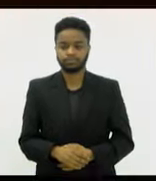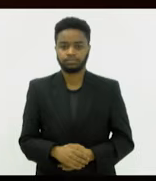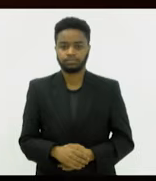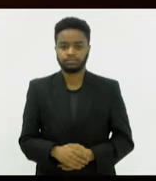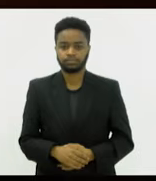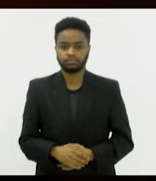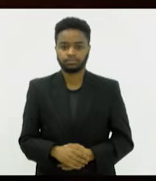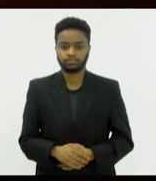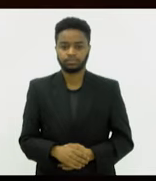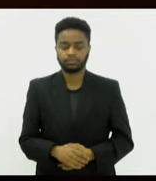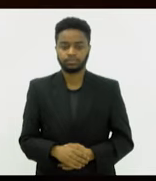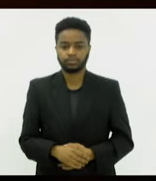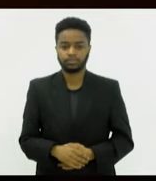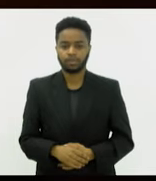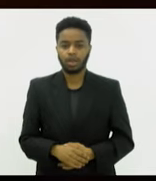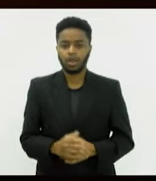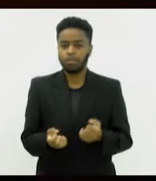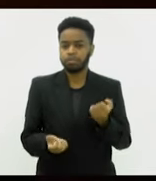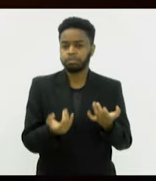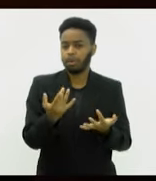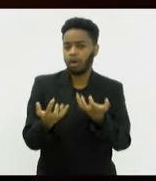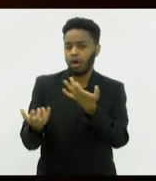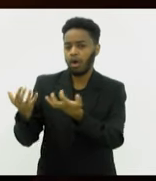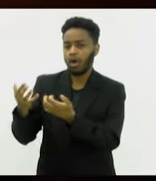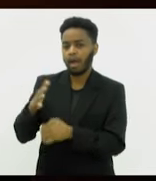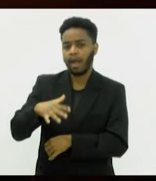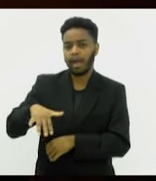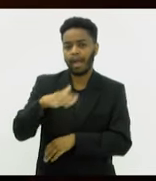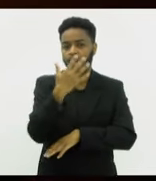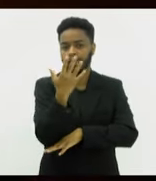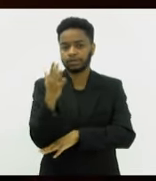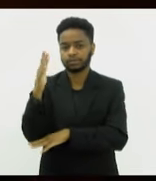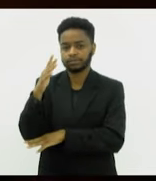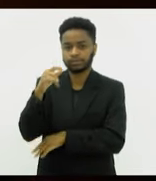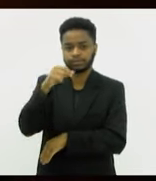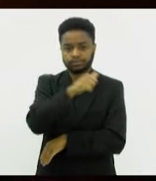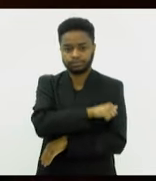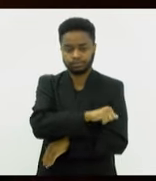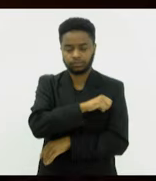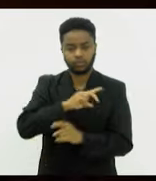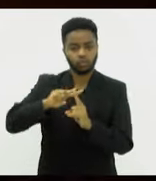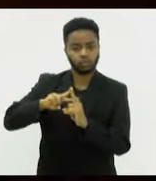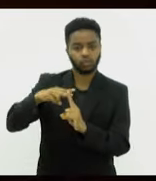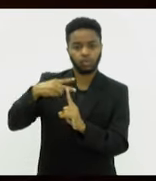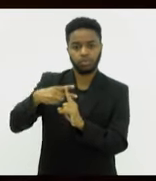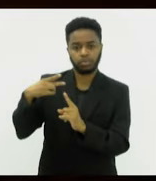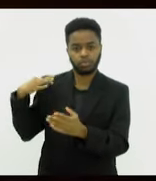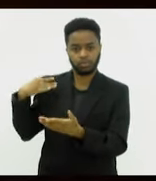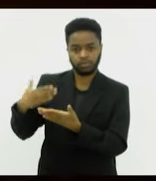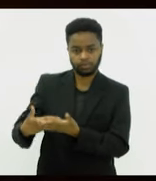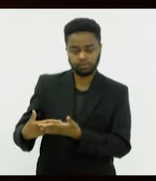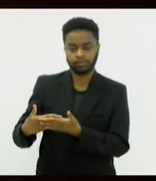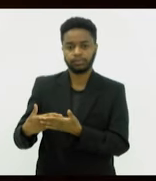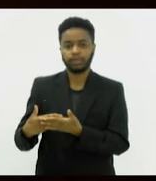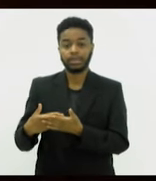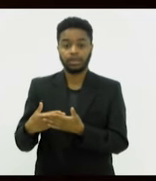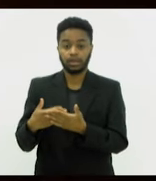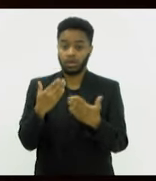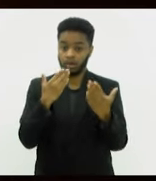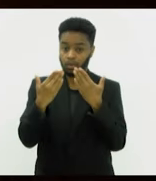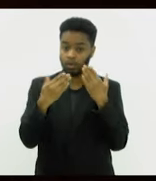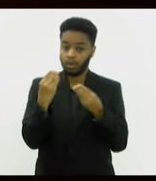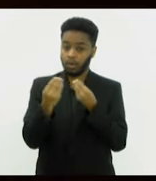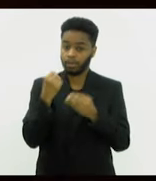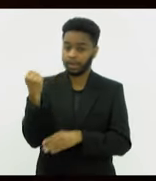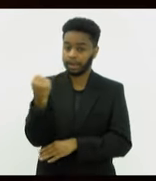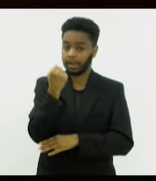O número de incêndios em áreas de vegetação no estado do Rio mais que dobrou do ano passado até agora. Para se ter uma ideia da gravidade